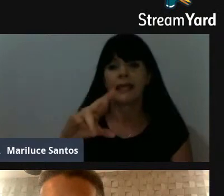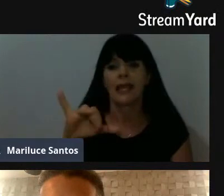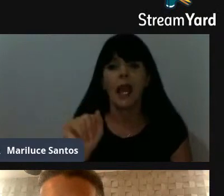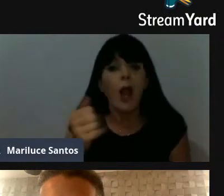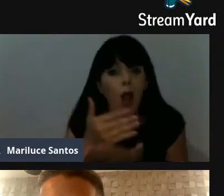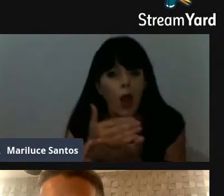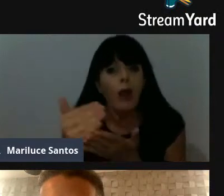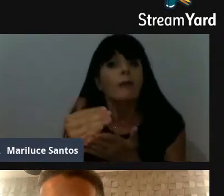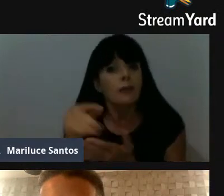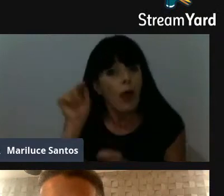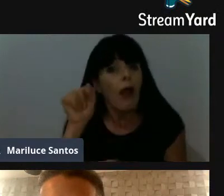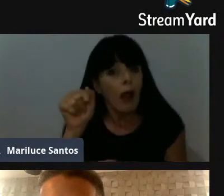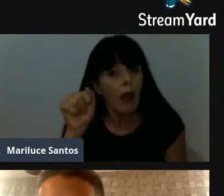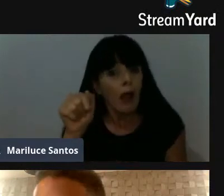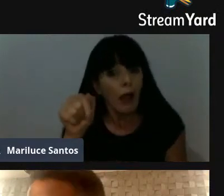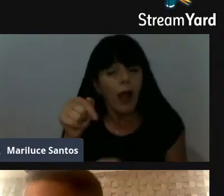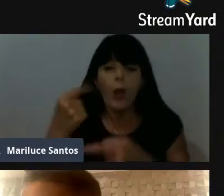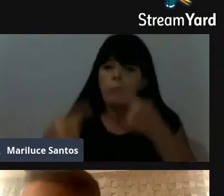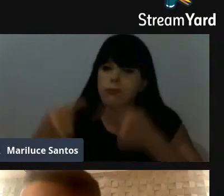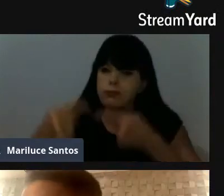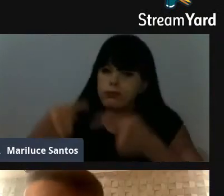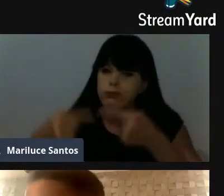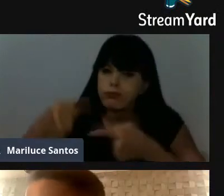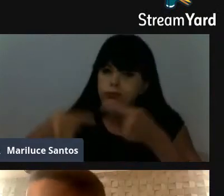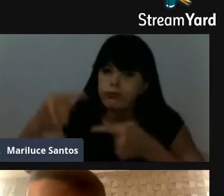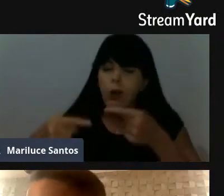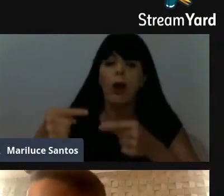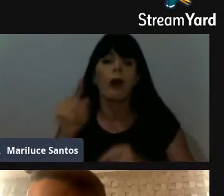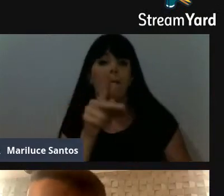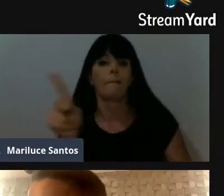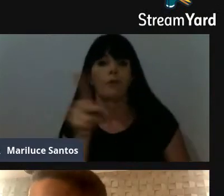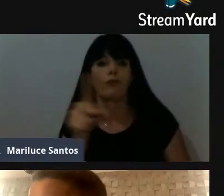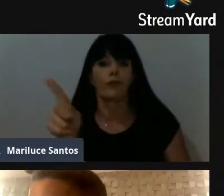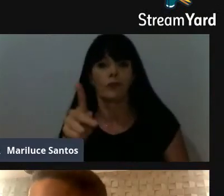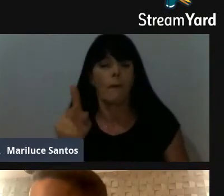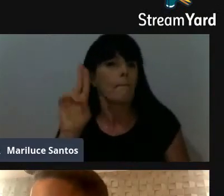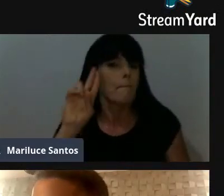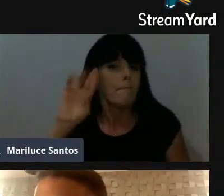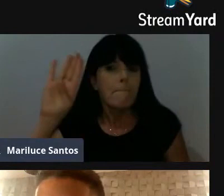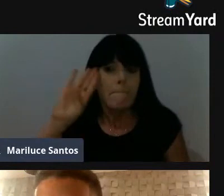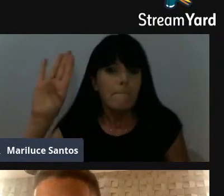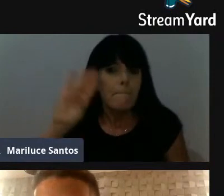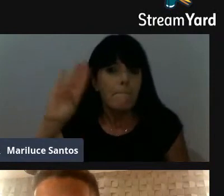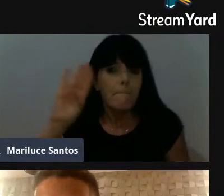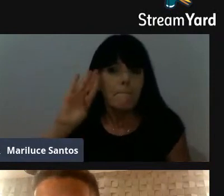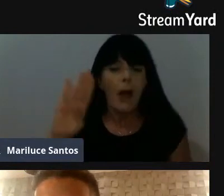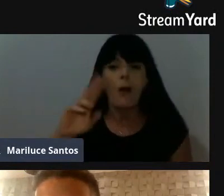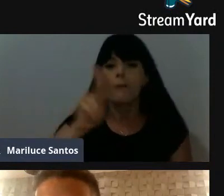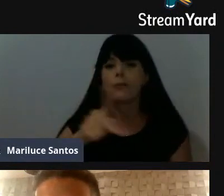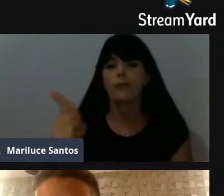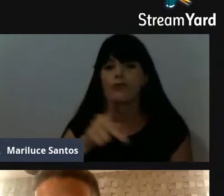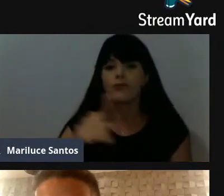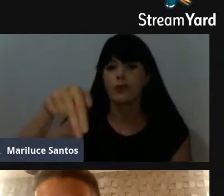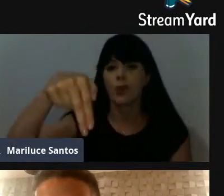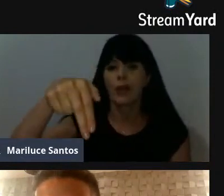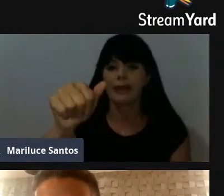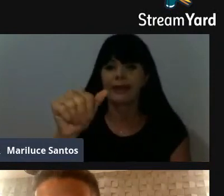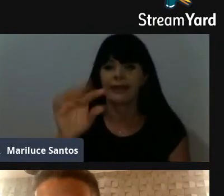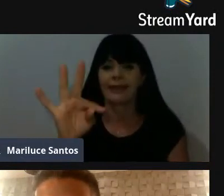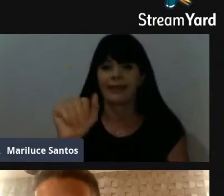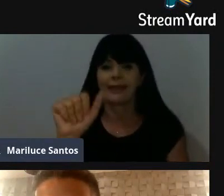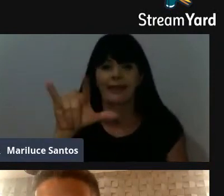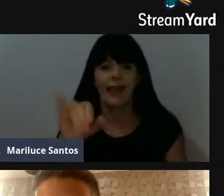né, eu discutia muito com os professores, com a dona Natália, principalmente, a gente discutia muito, e eu sempre tive esse